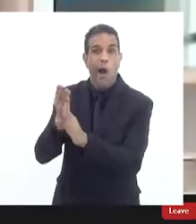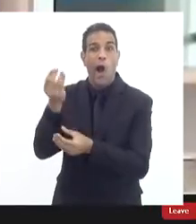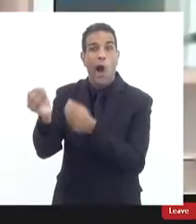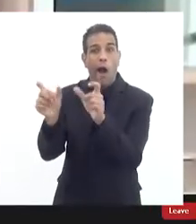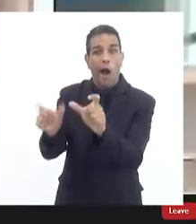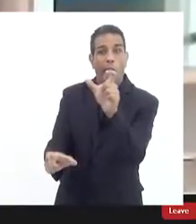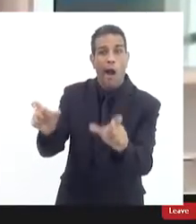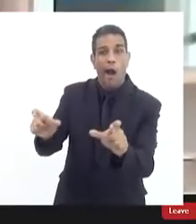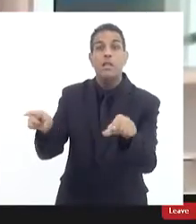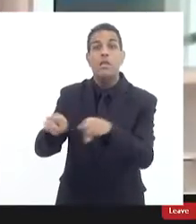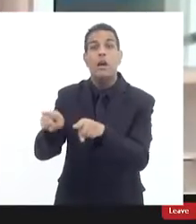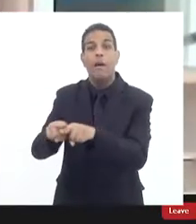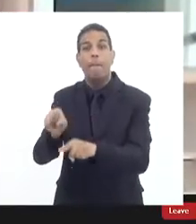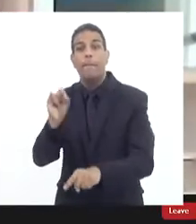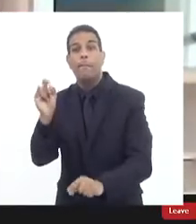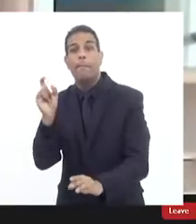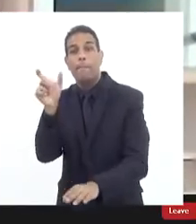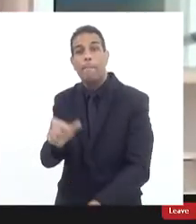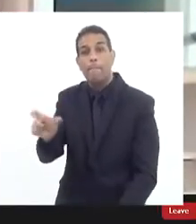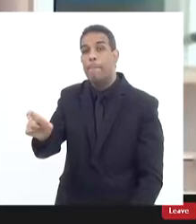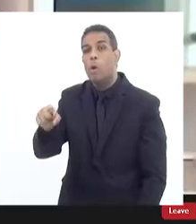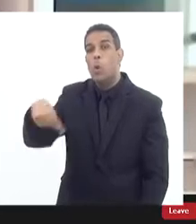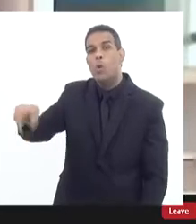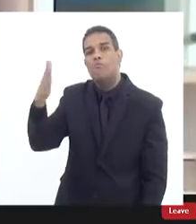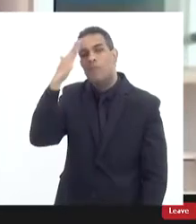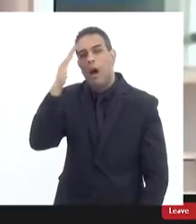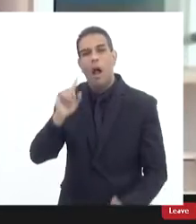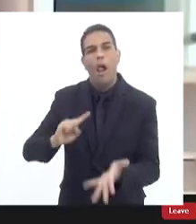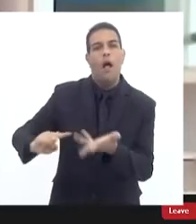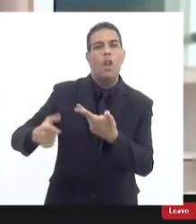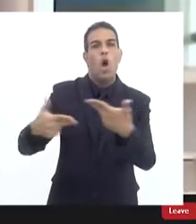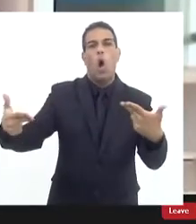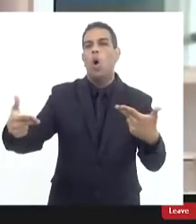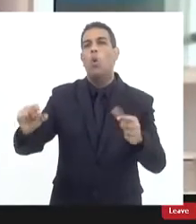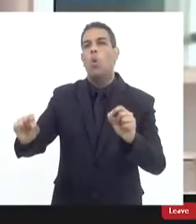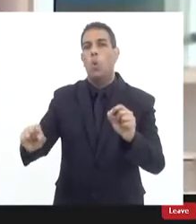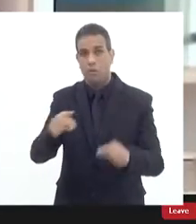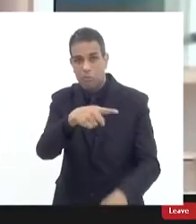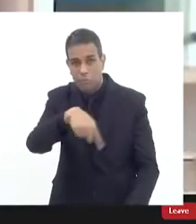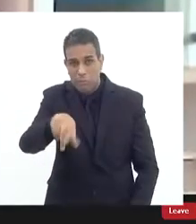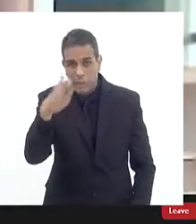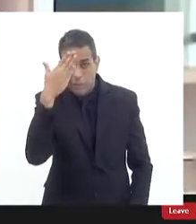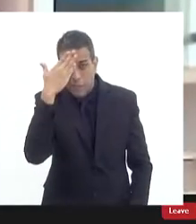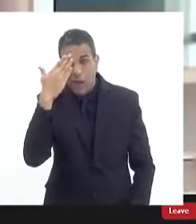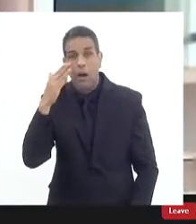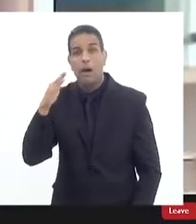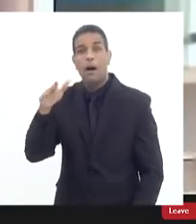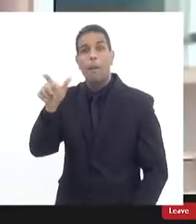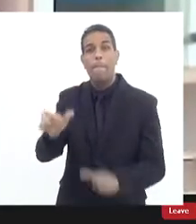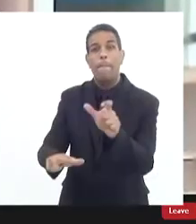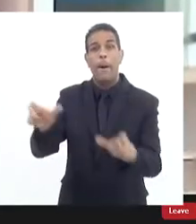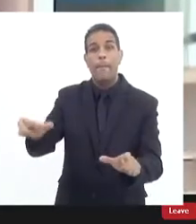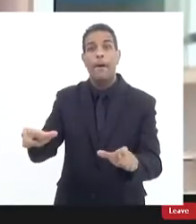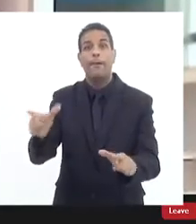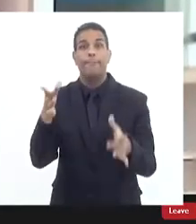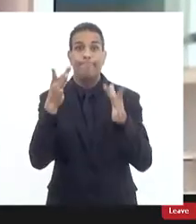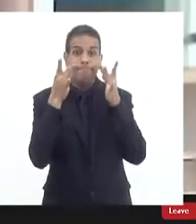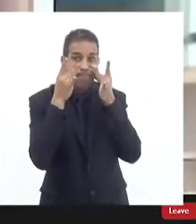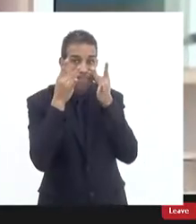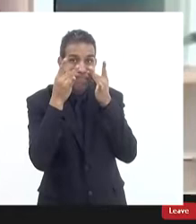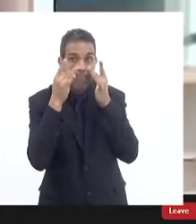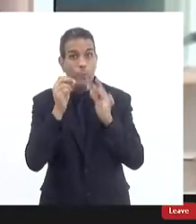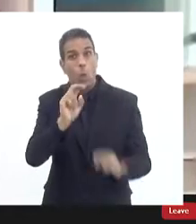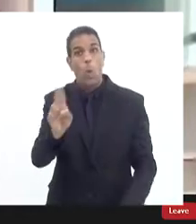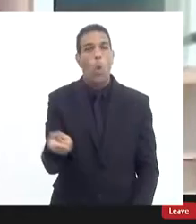testemunhas e informantes como os senhores bem sabem o acesso às pessoas que eventualmente tenham presenciado